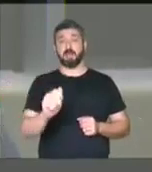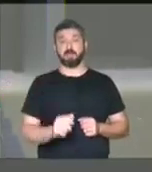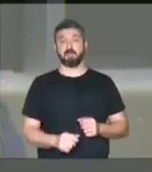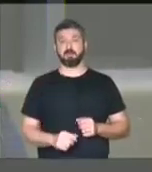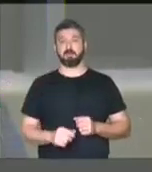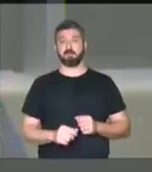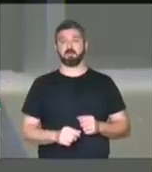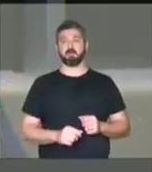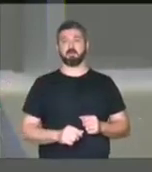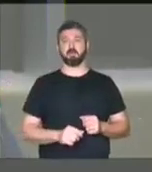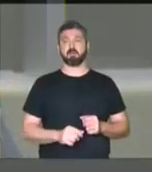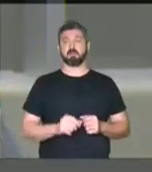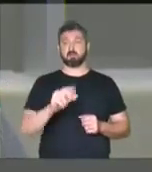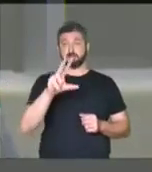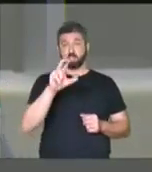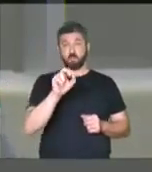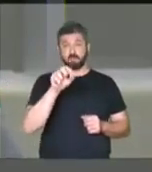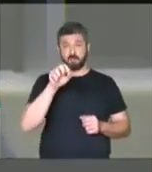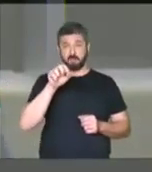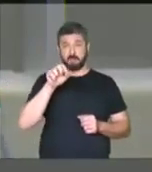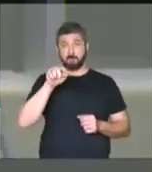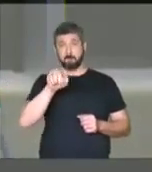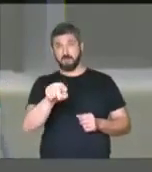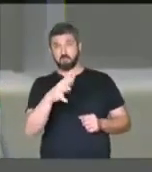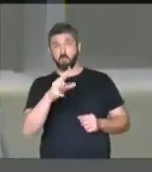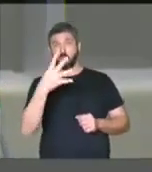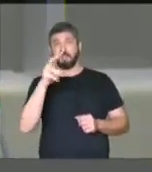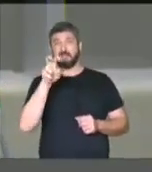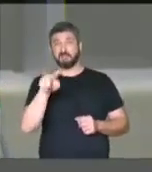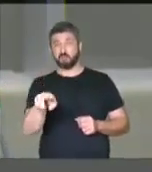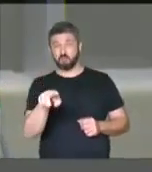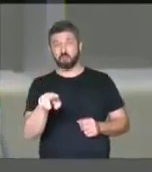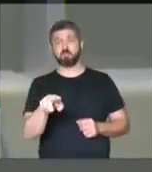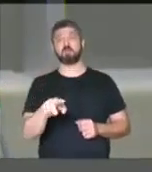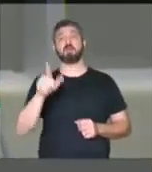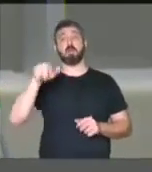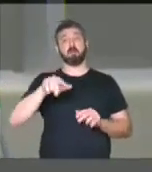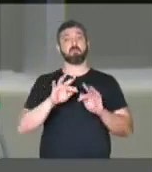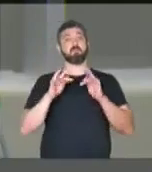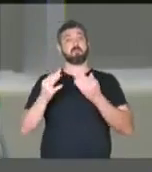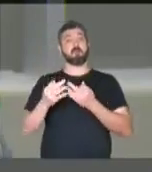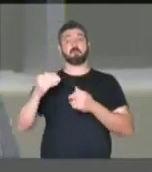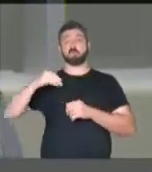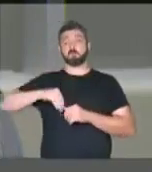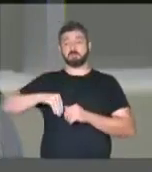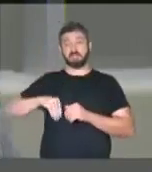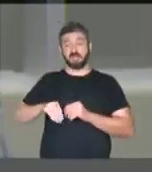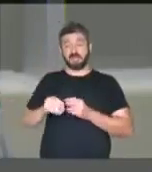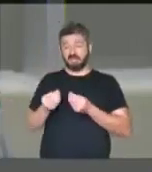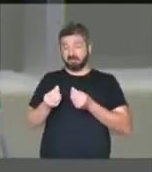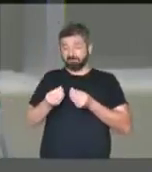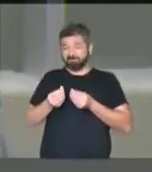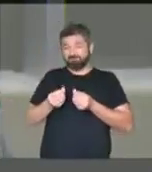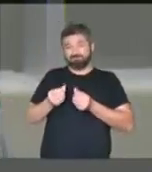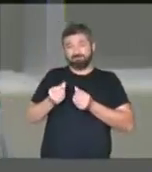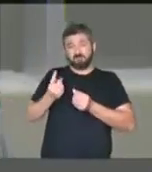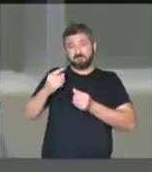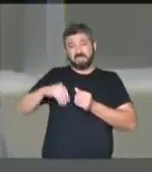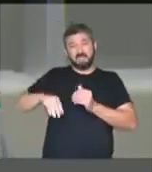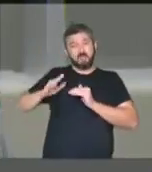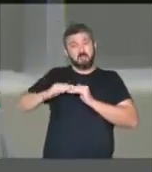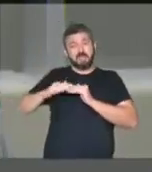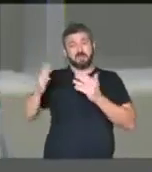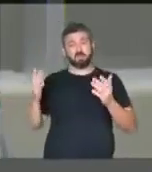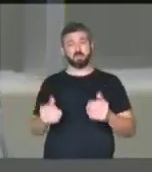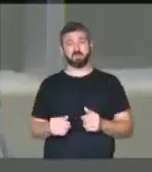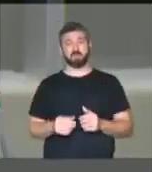Basta dizer que, dos 50 e poucos mil alunos, 45 mil têm famílias que não ganham mais do que um salário